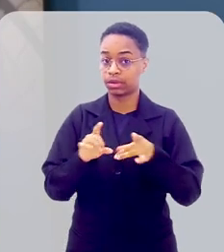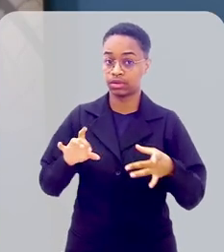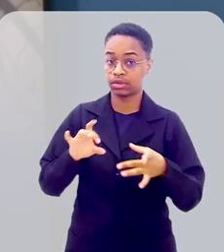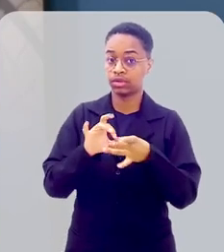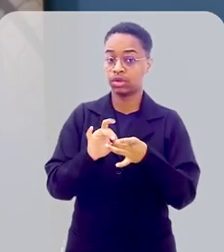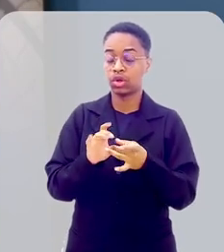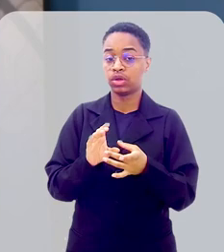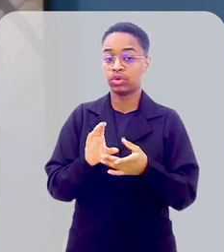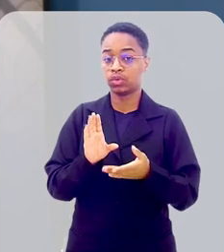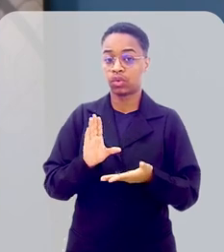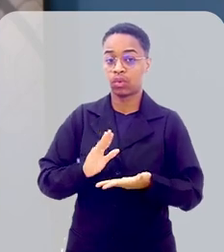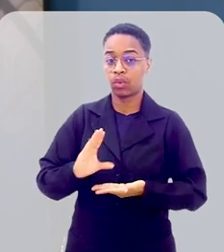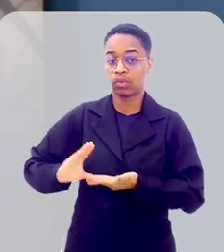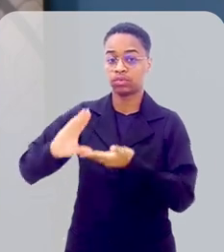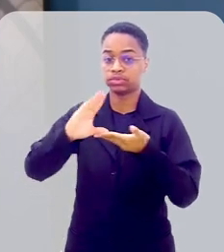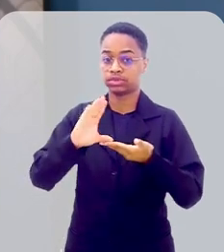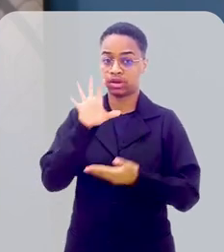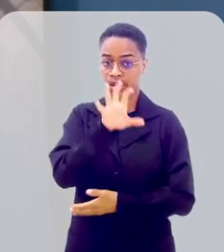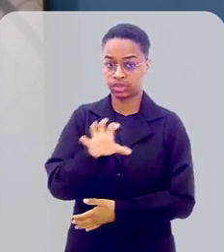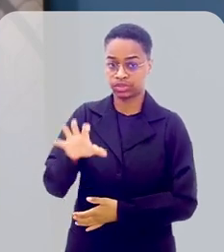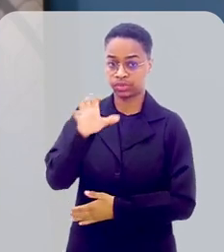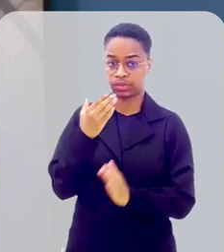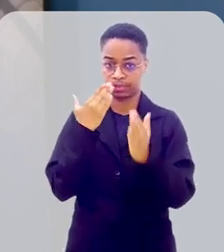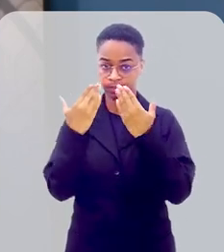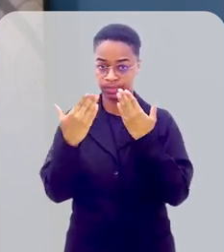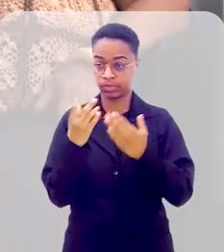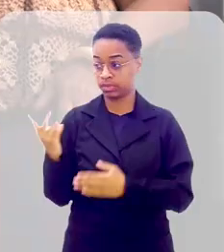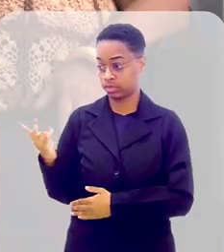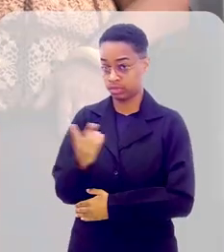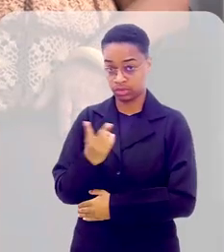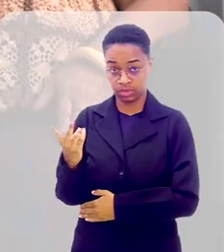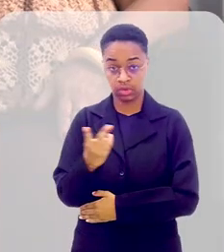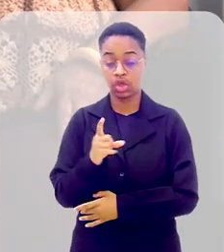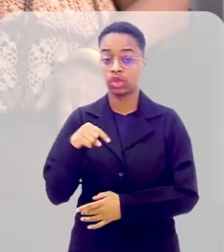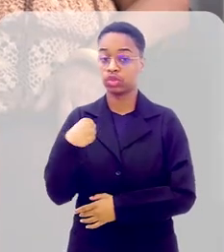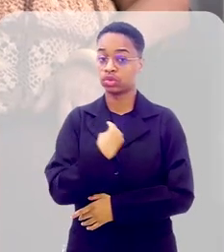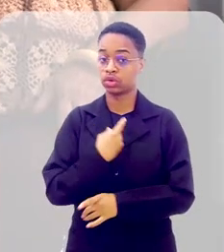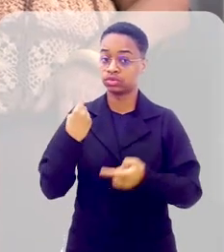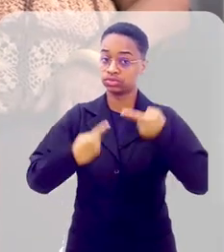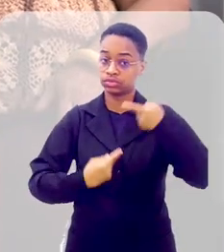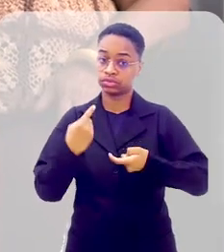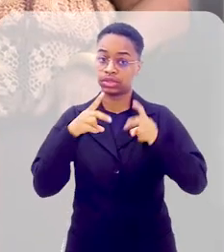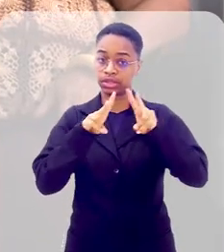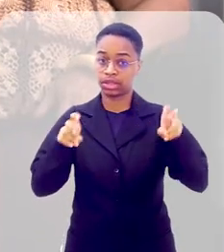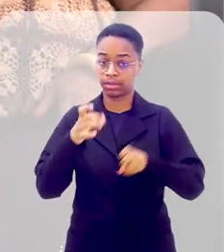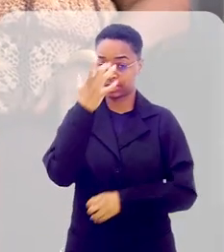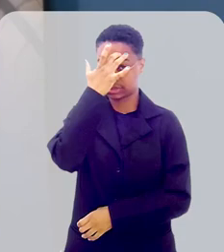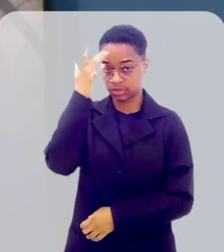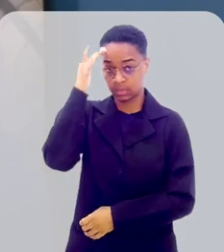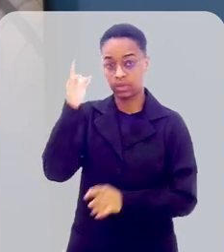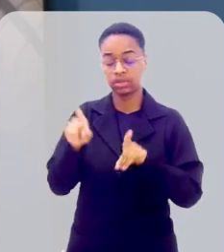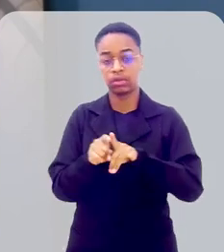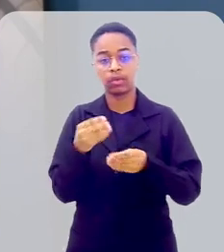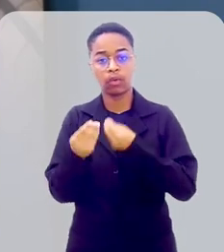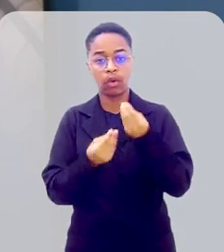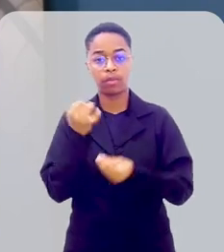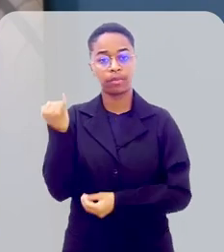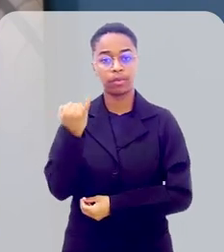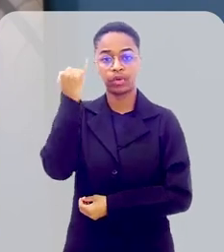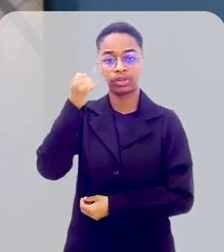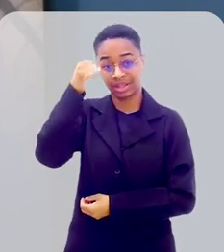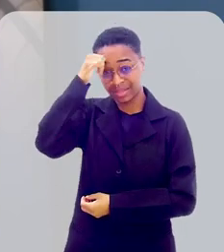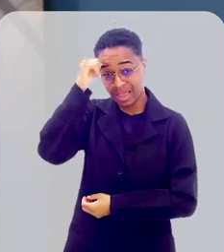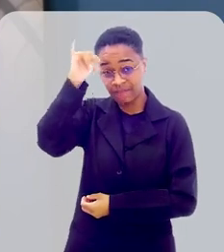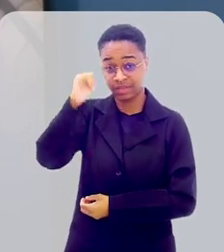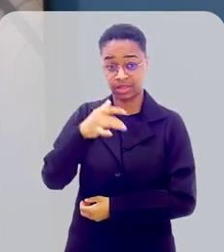também é do Conselho Regional de Psicologia. Com eles nós vamos tratar da saúde mental, da importância da